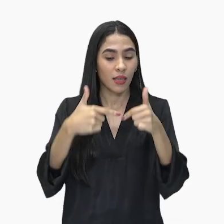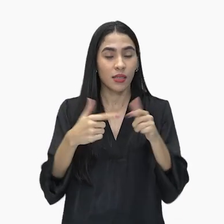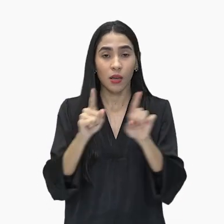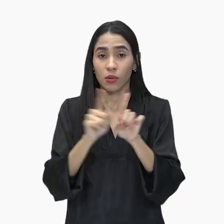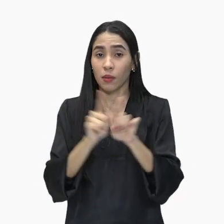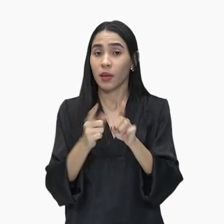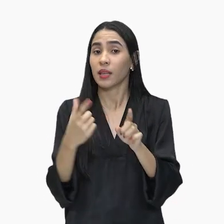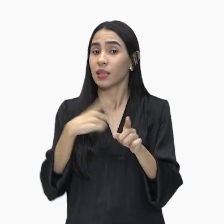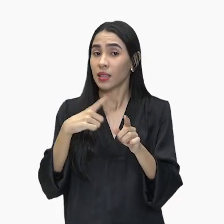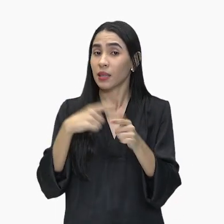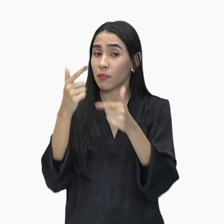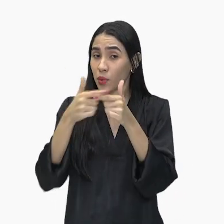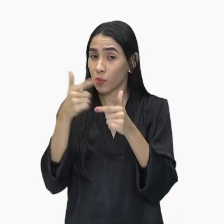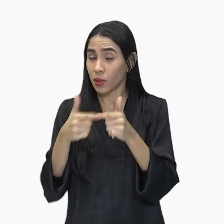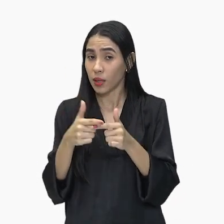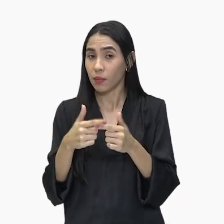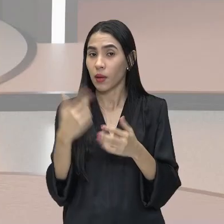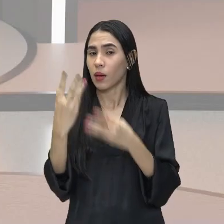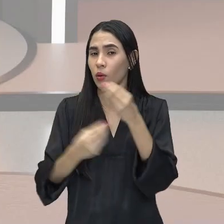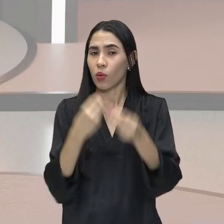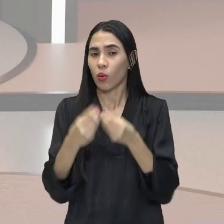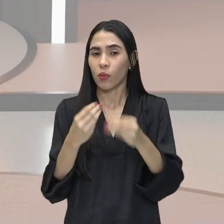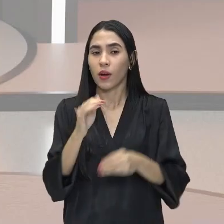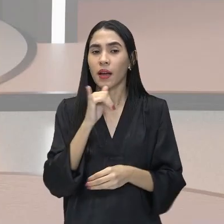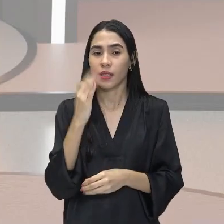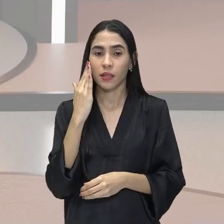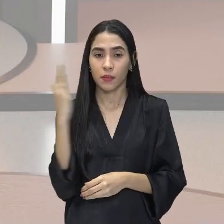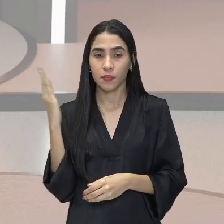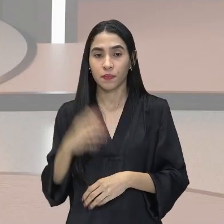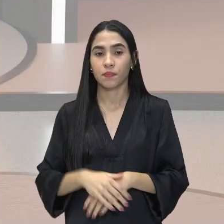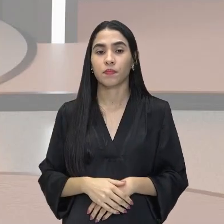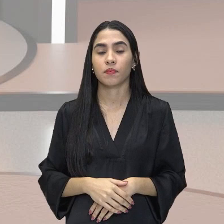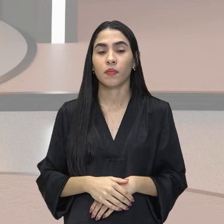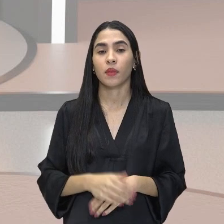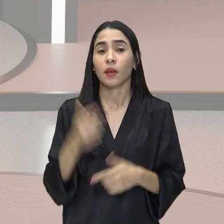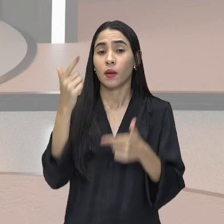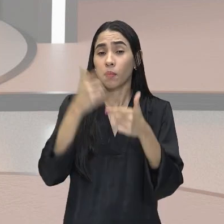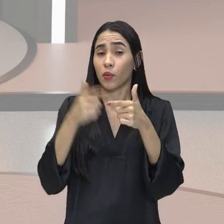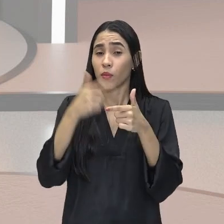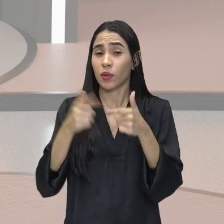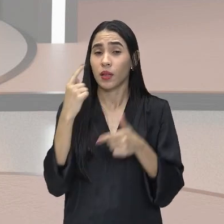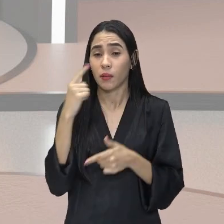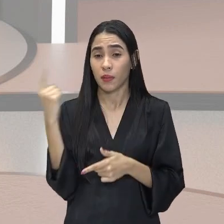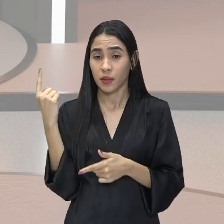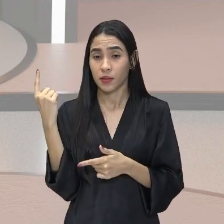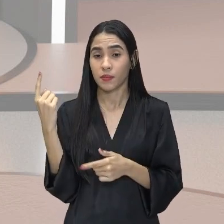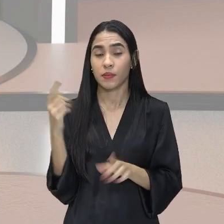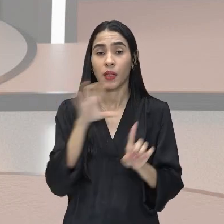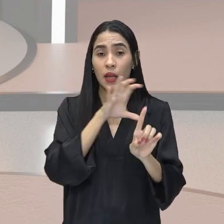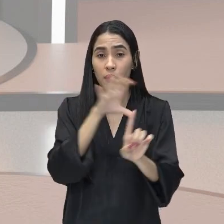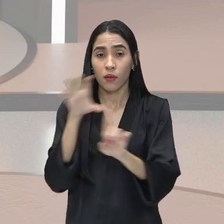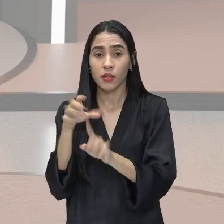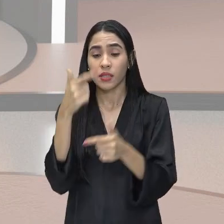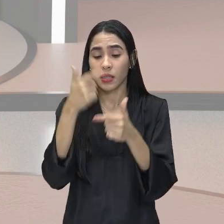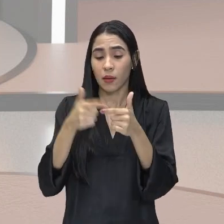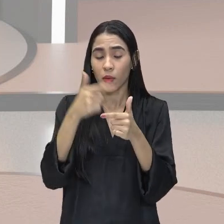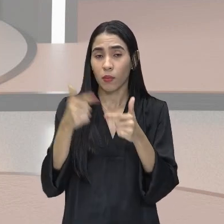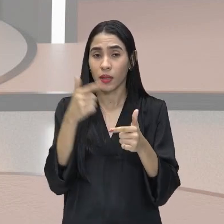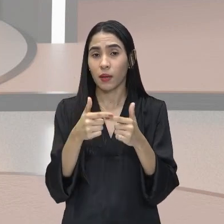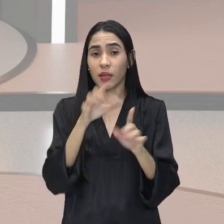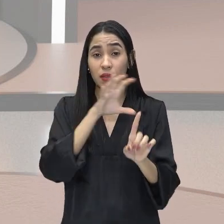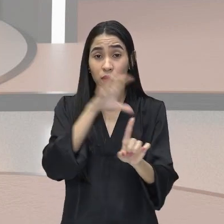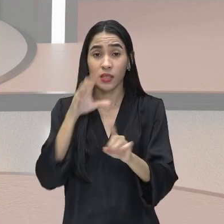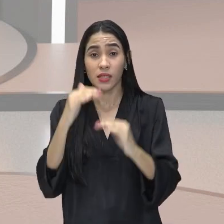consequências. As causas, vamos lá. As principais causas, aquilo que ocasiona a desigualdade social,